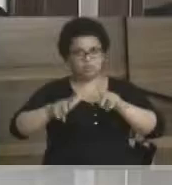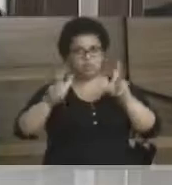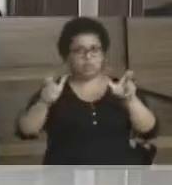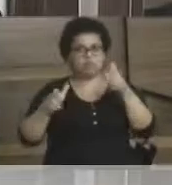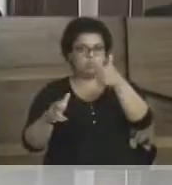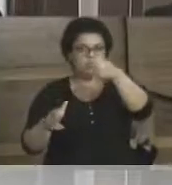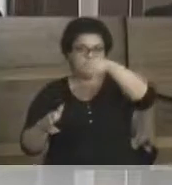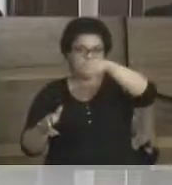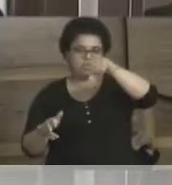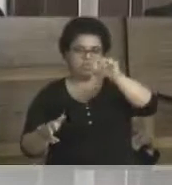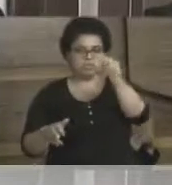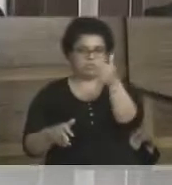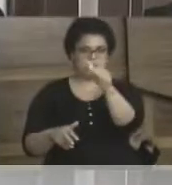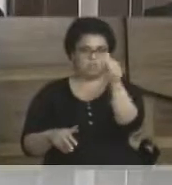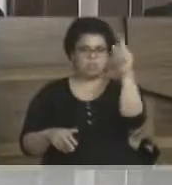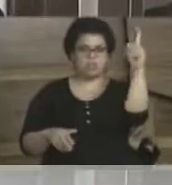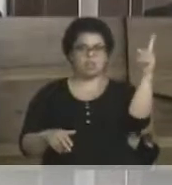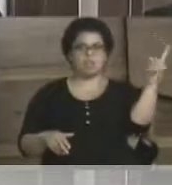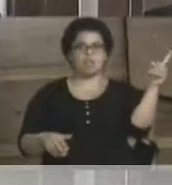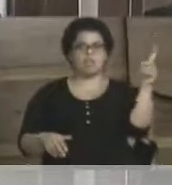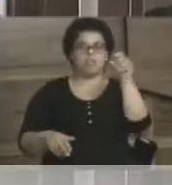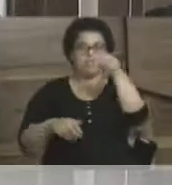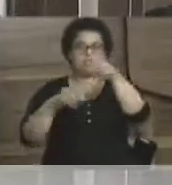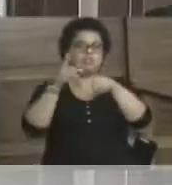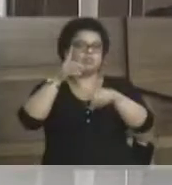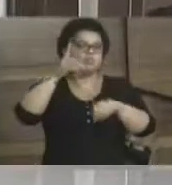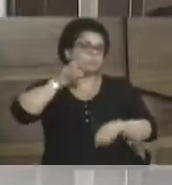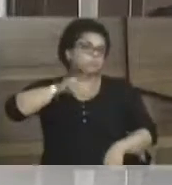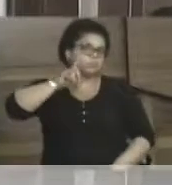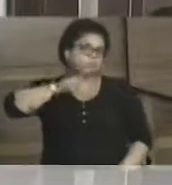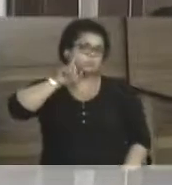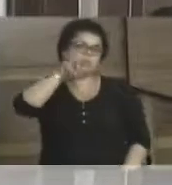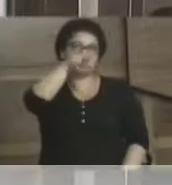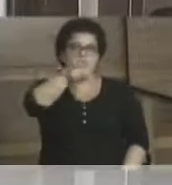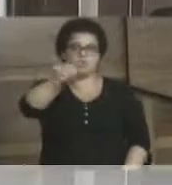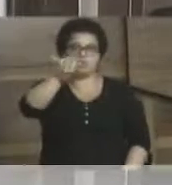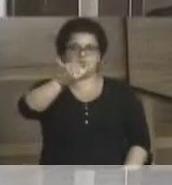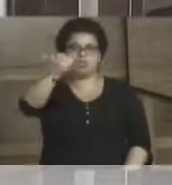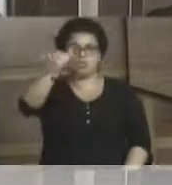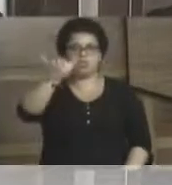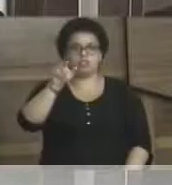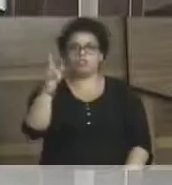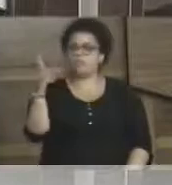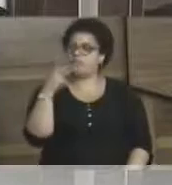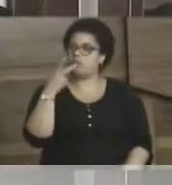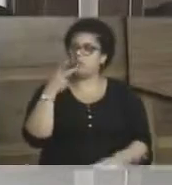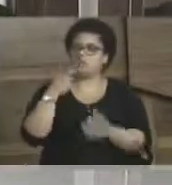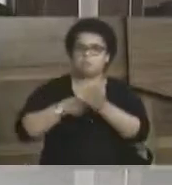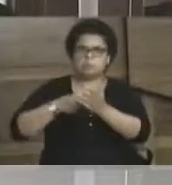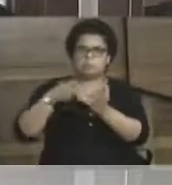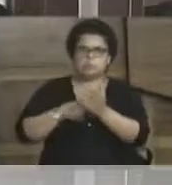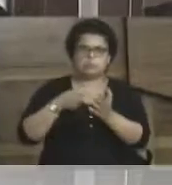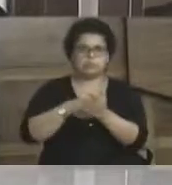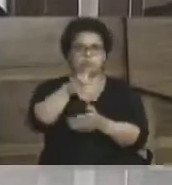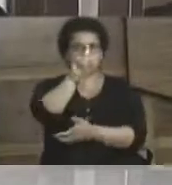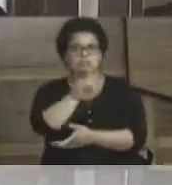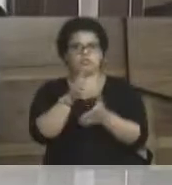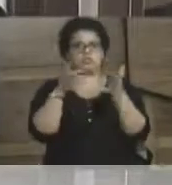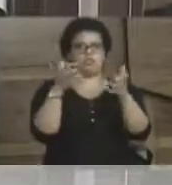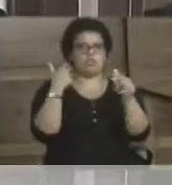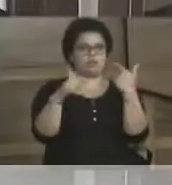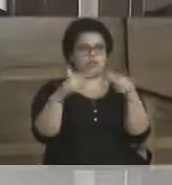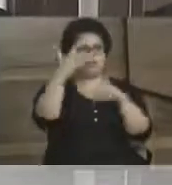1911, lá em Nova York, quando aquelas operárias foram queimadas vivas, protestando apenas pelo direito de trabalhar,